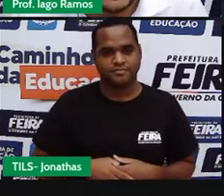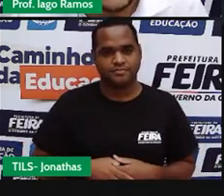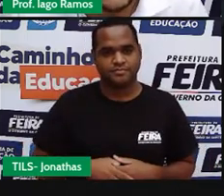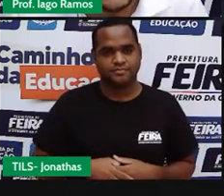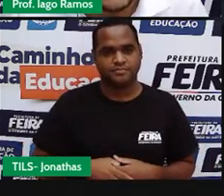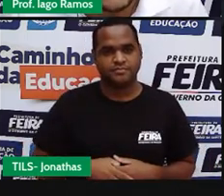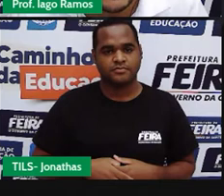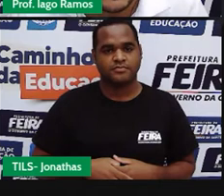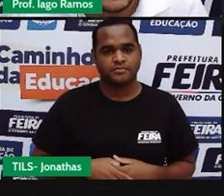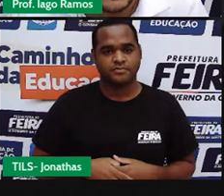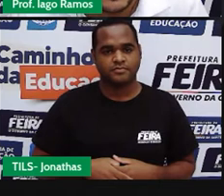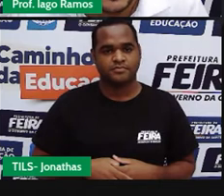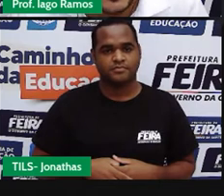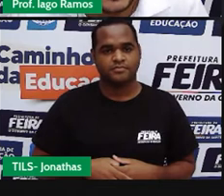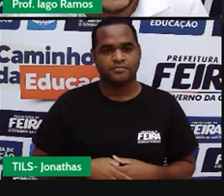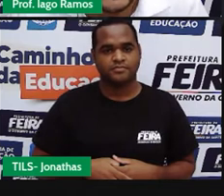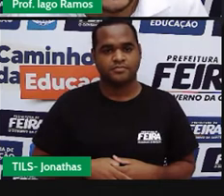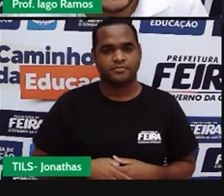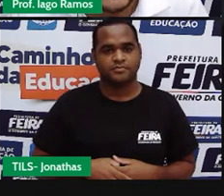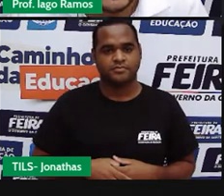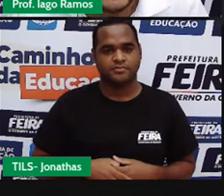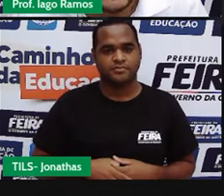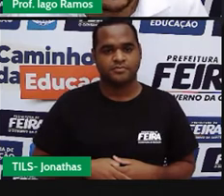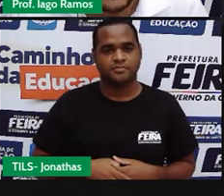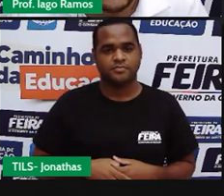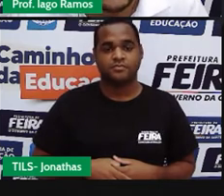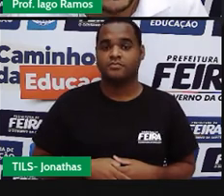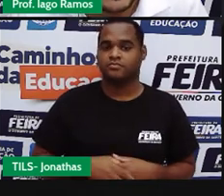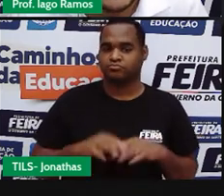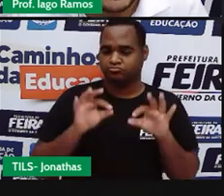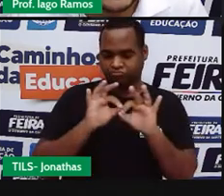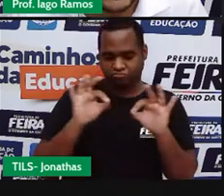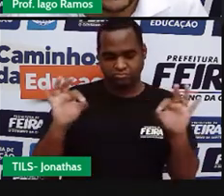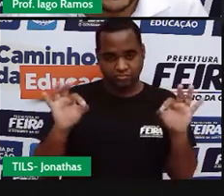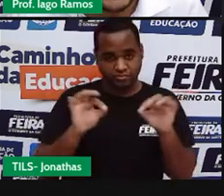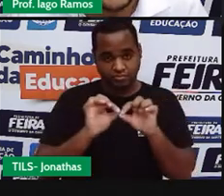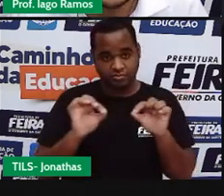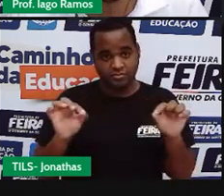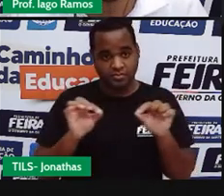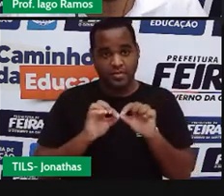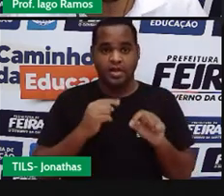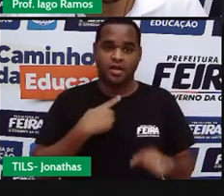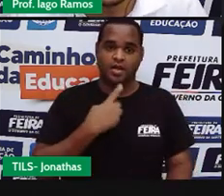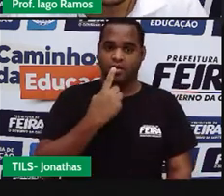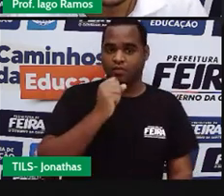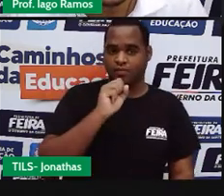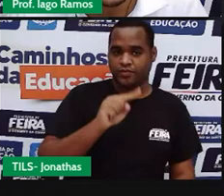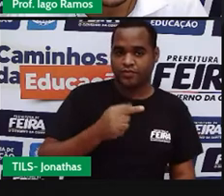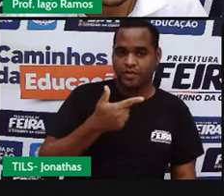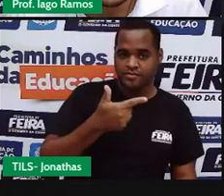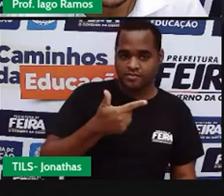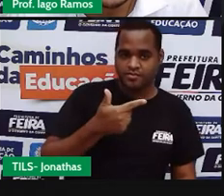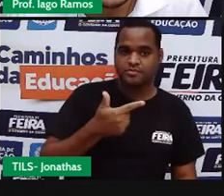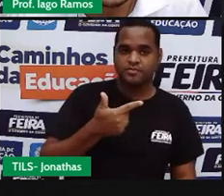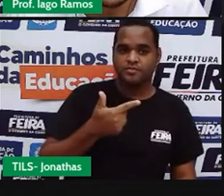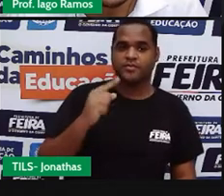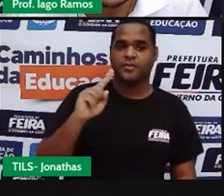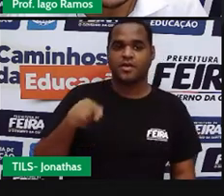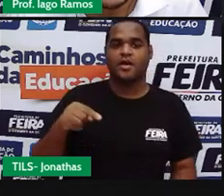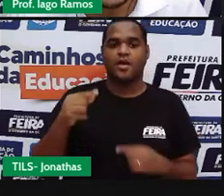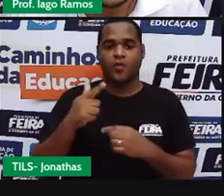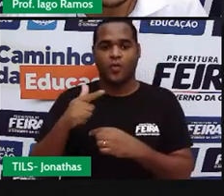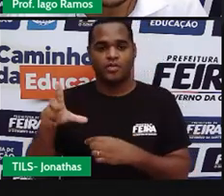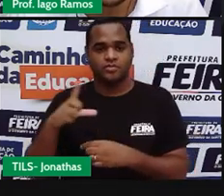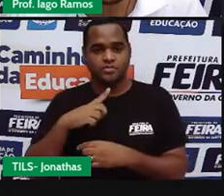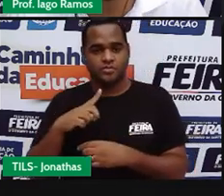Apareceu ali, ó, a distância desse ponto até essa corda foi 1,2. A distância desse ponto